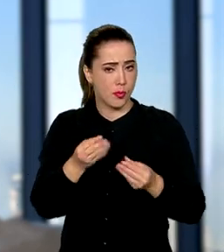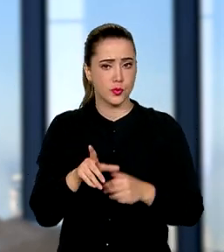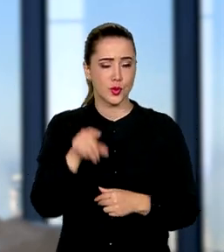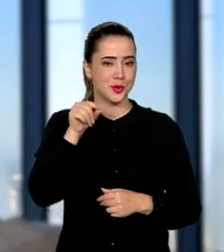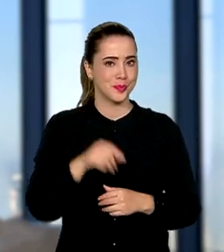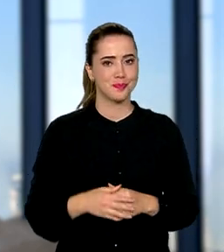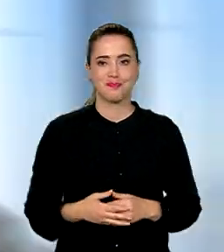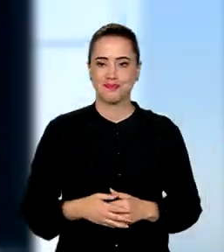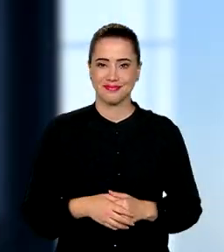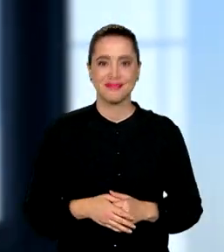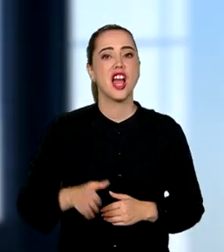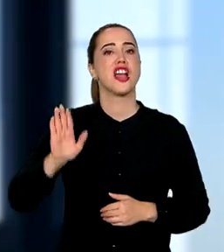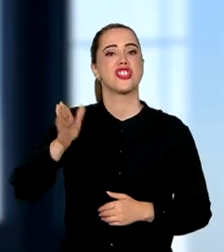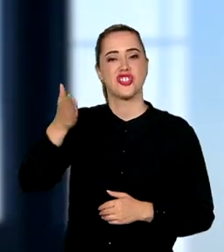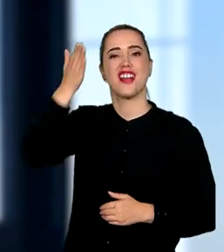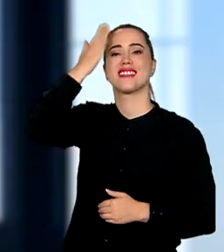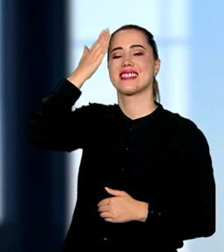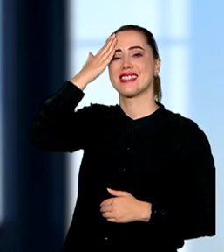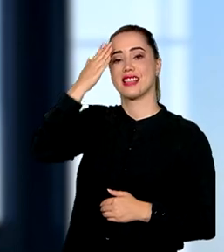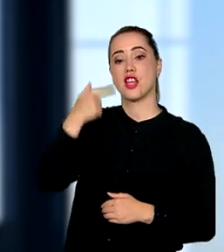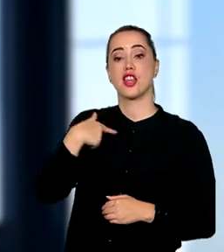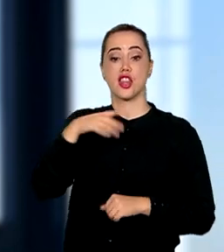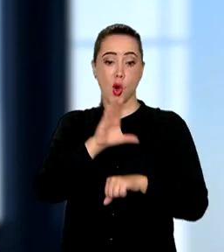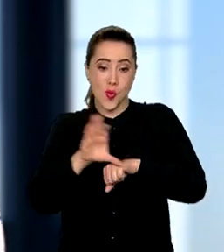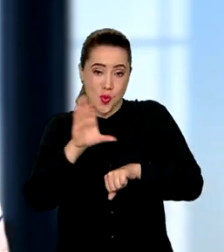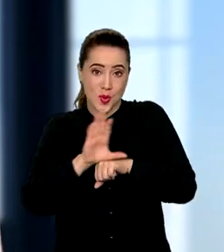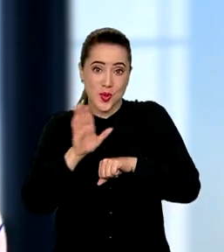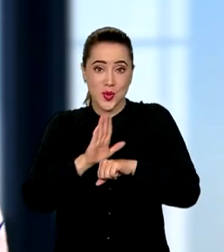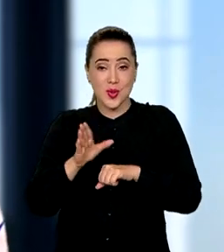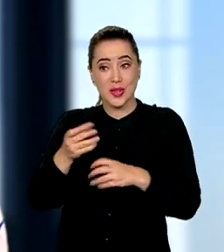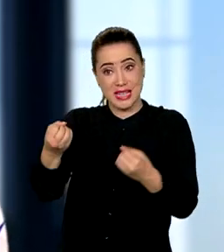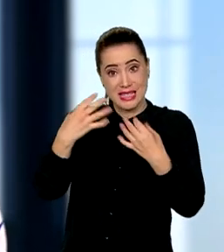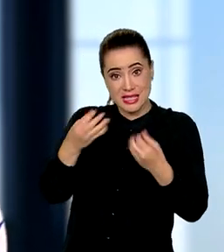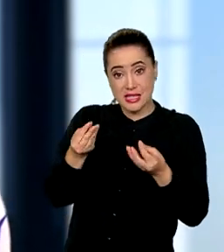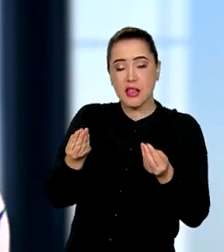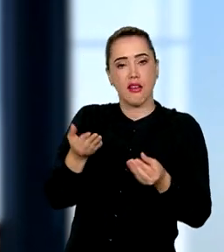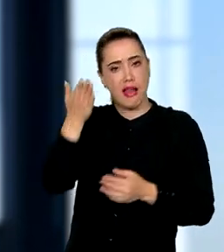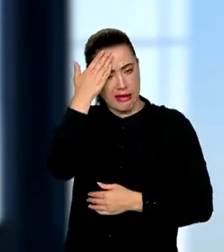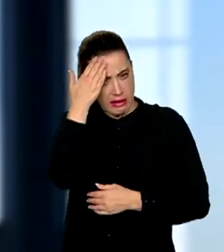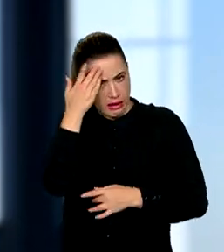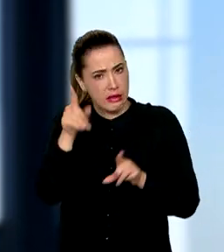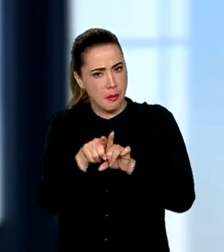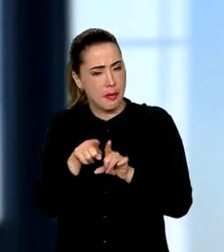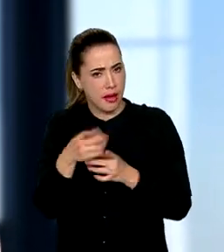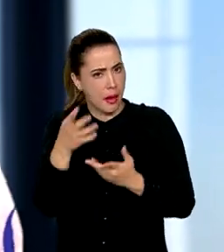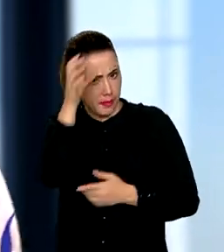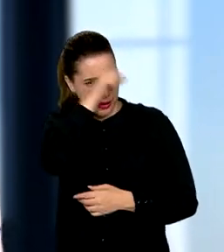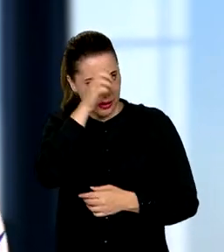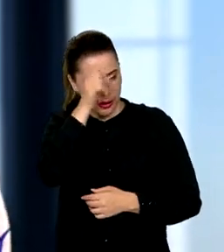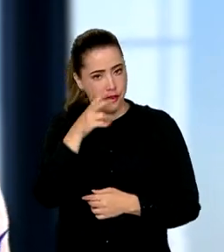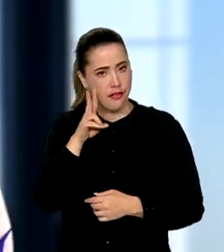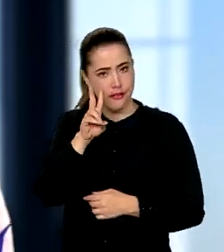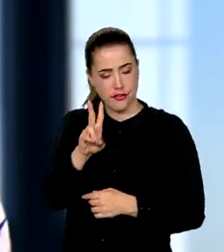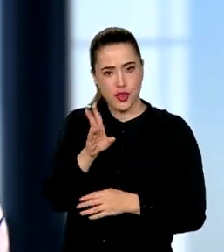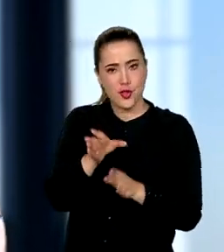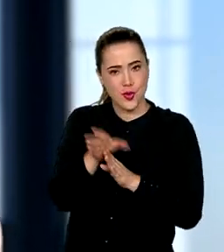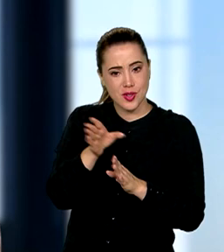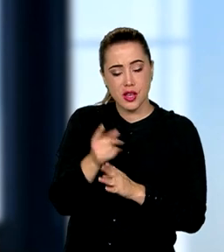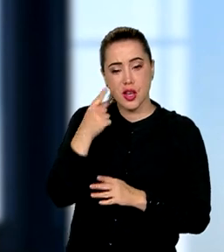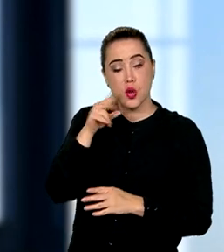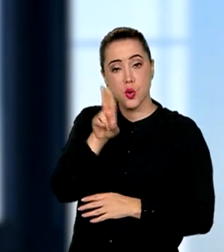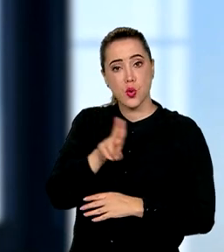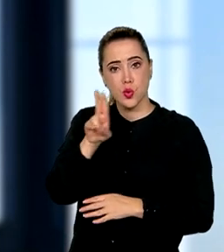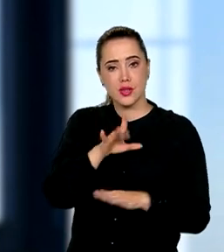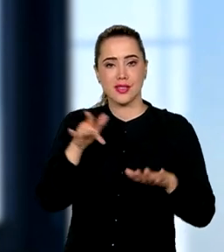Já sei! Vou fazer esse curso aqui para descobrir. Quer saber também? Aproveite essa dica e aprenda a usar as redes